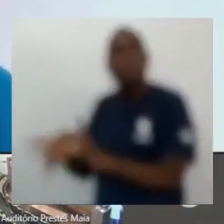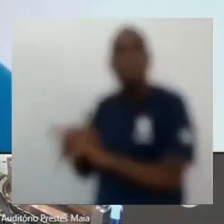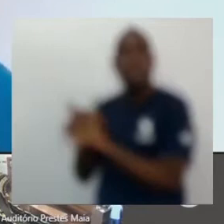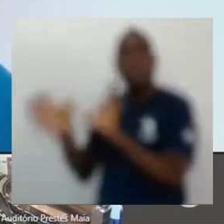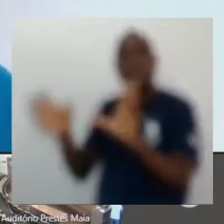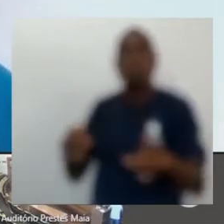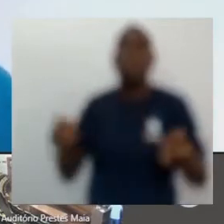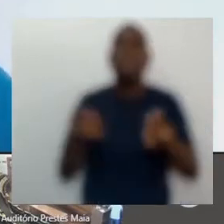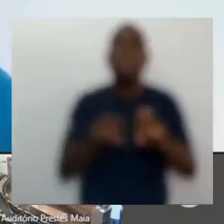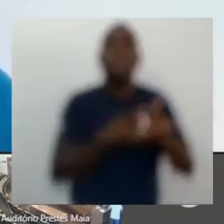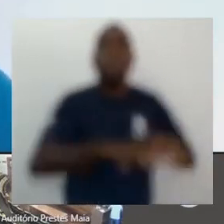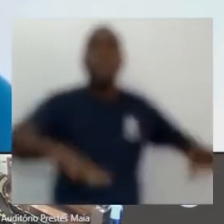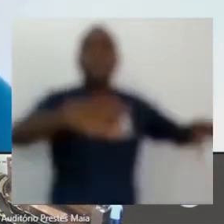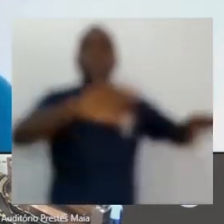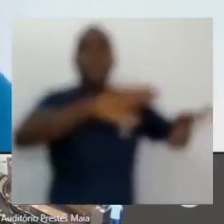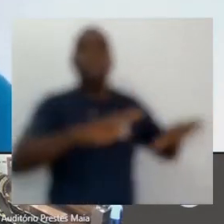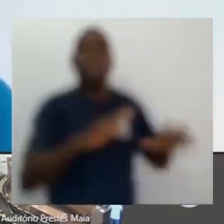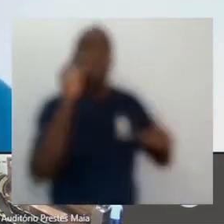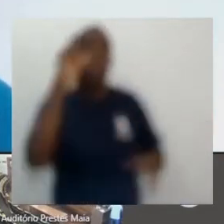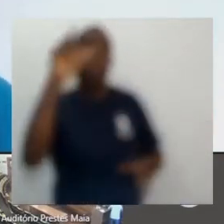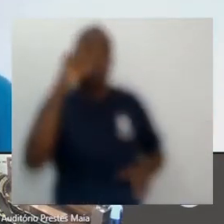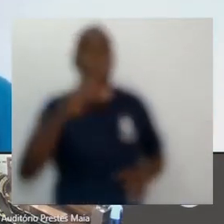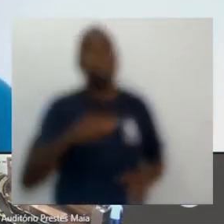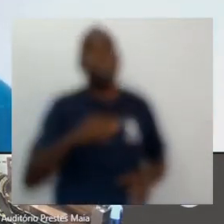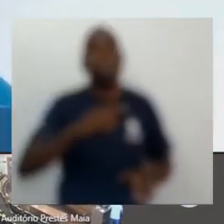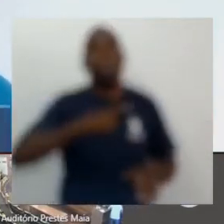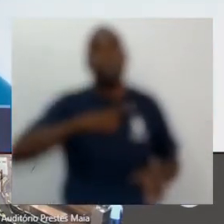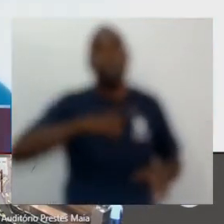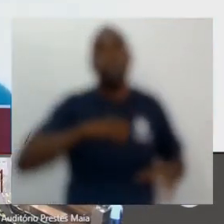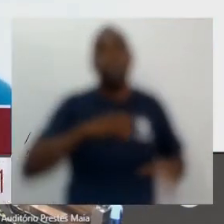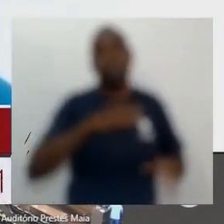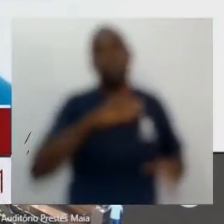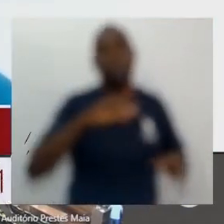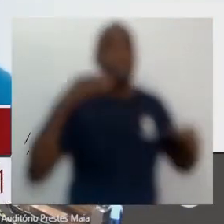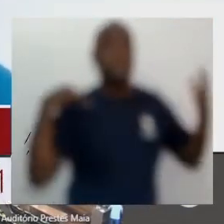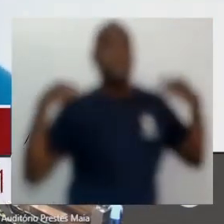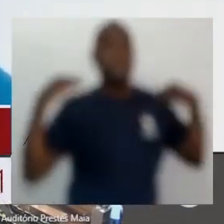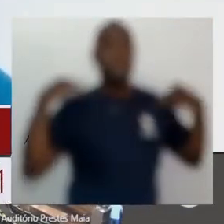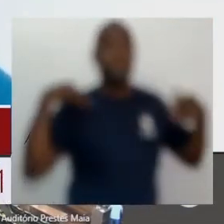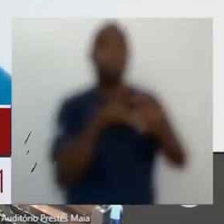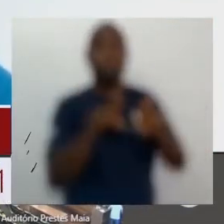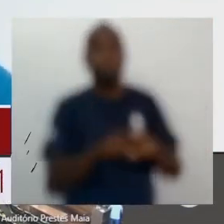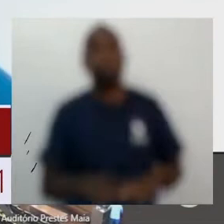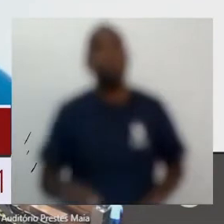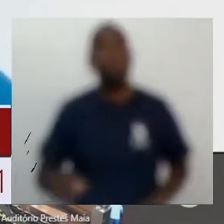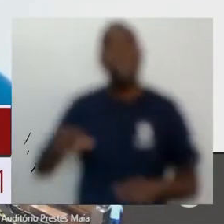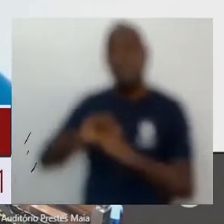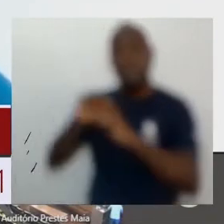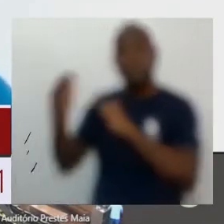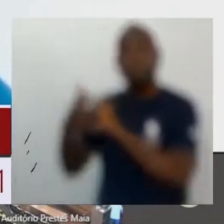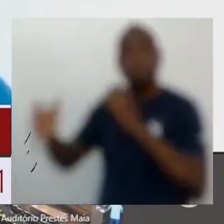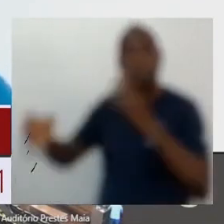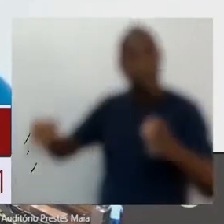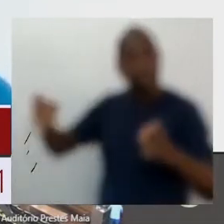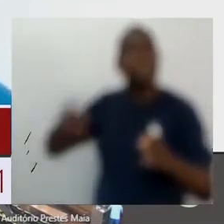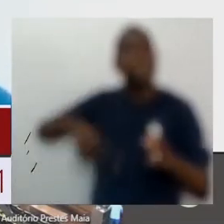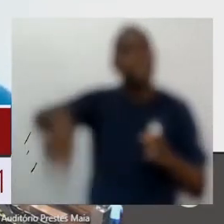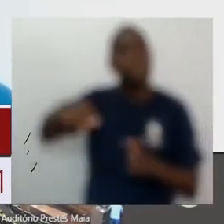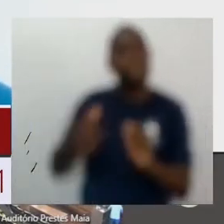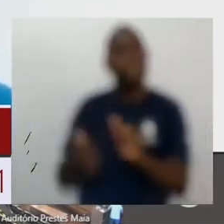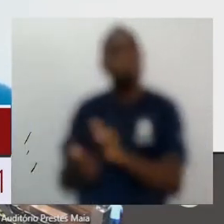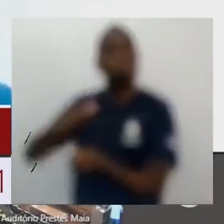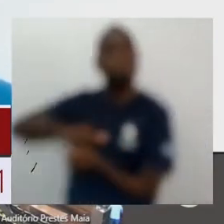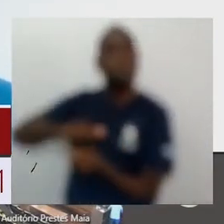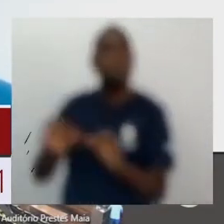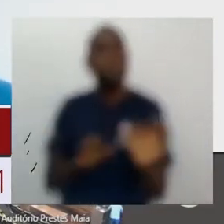cultura e lazer, do Sinesp, ali na Praça do Dom José Gaspar. Nesse momento de pandemia, nós sabemos que, infelizmente,